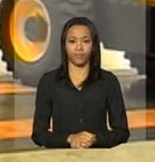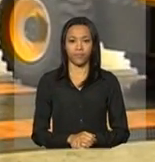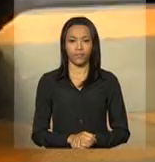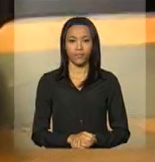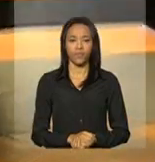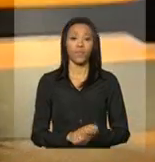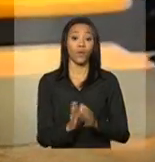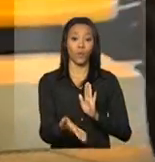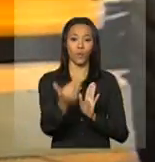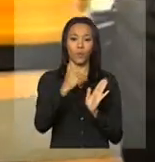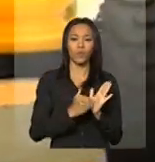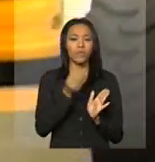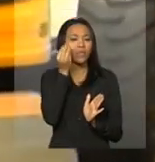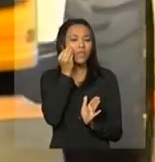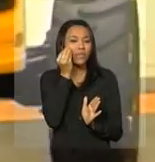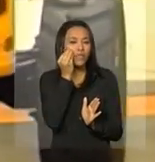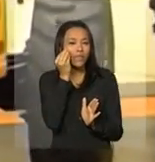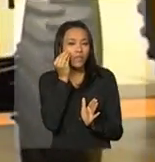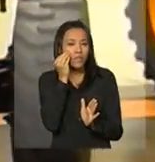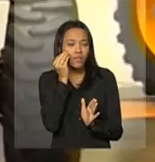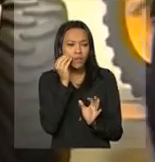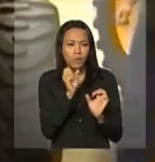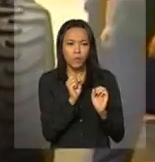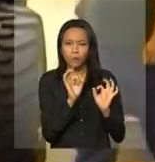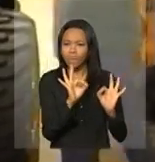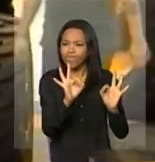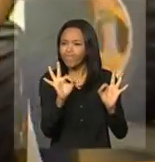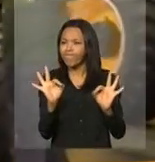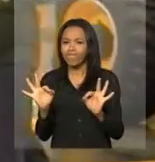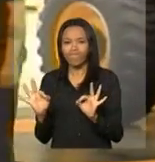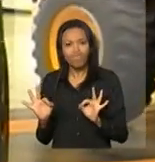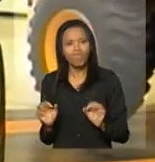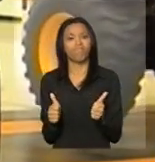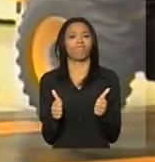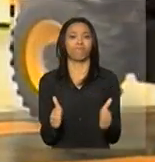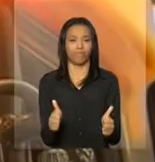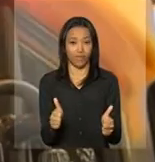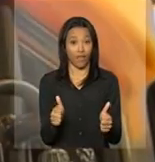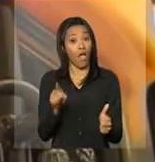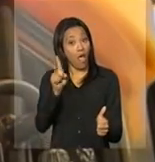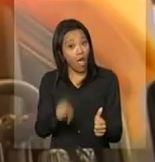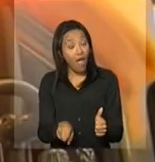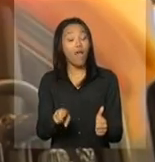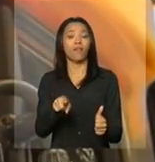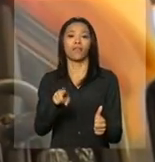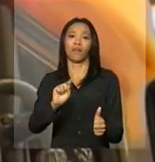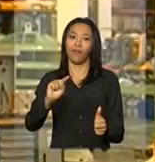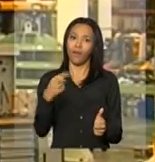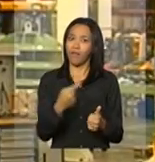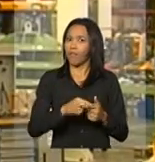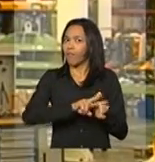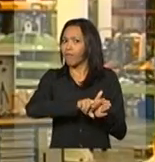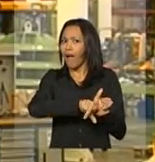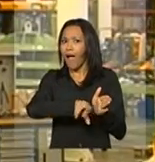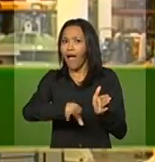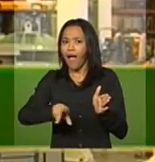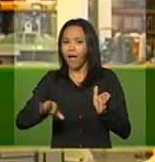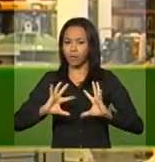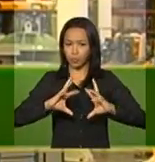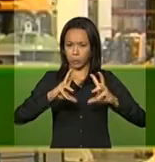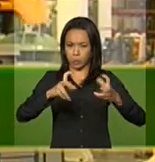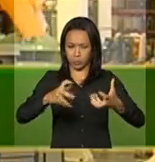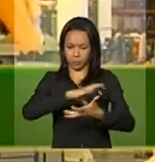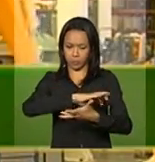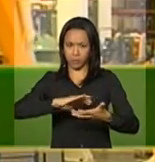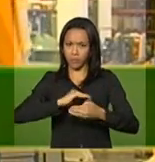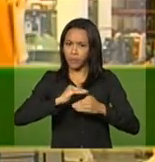Últimos testes para conferir se tudo funciona corretamente. Essa é uma das milhares de máquinas que vão